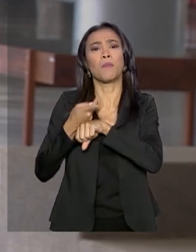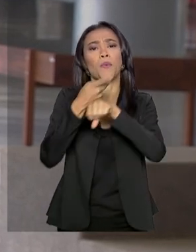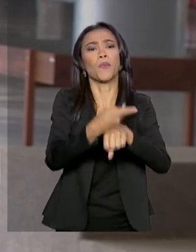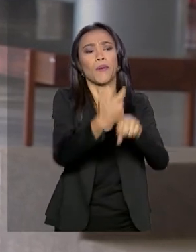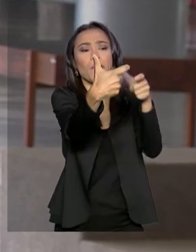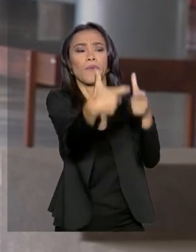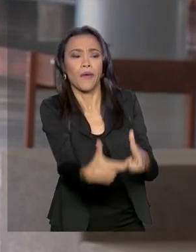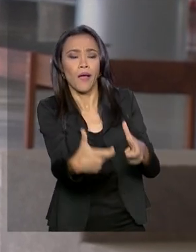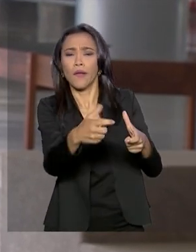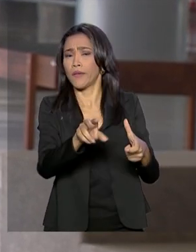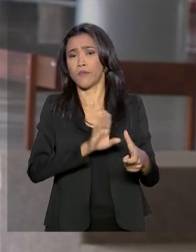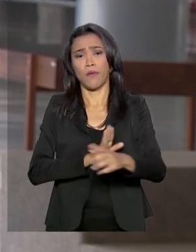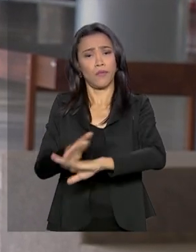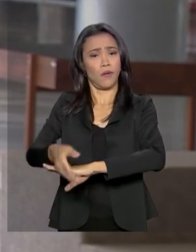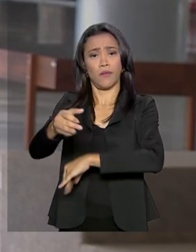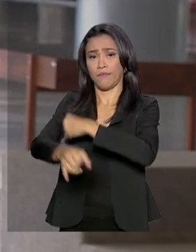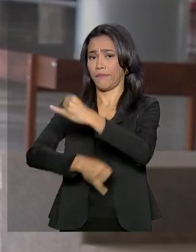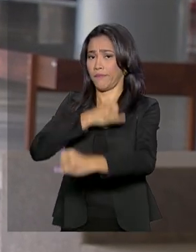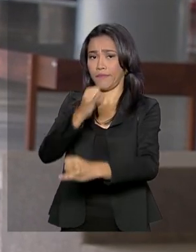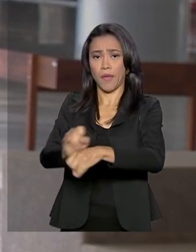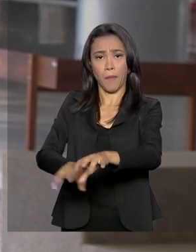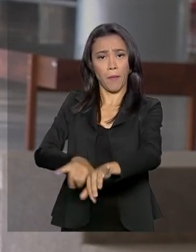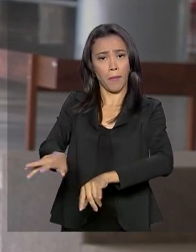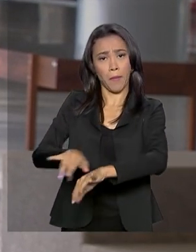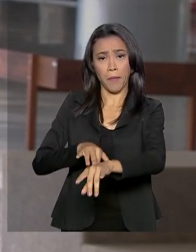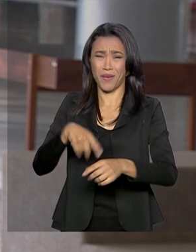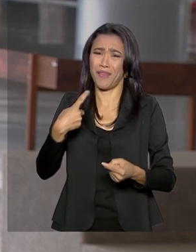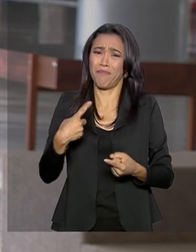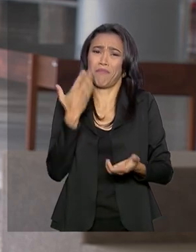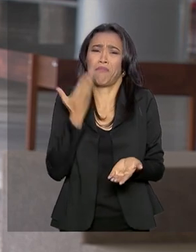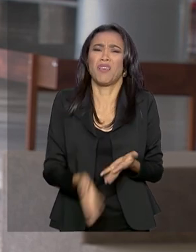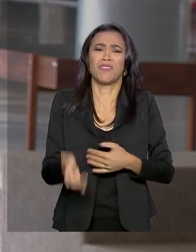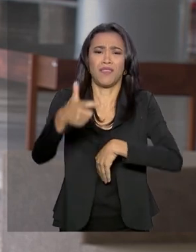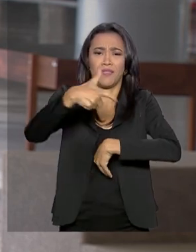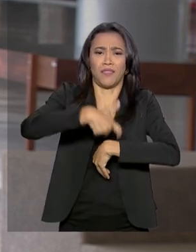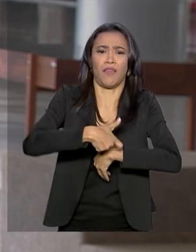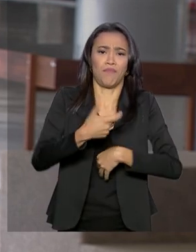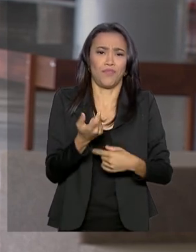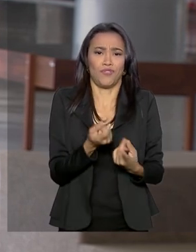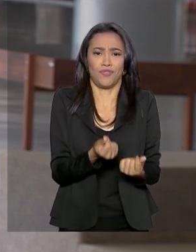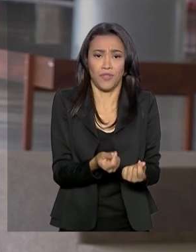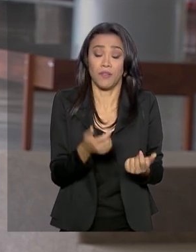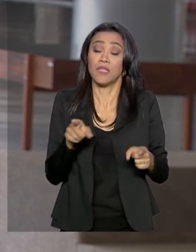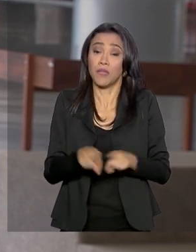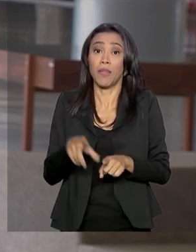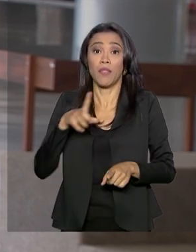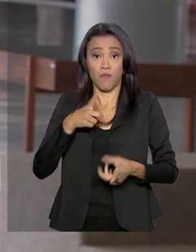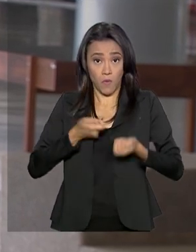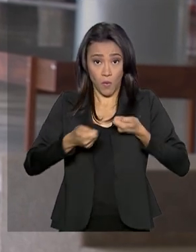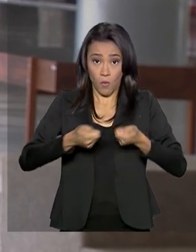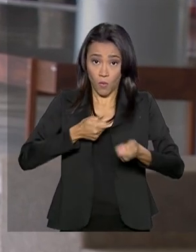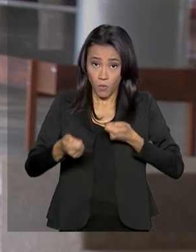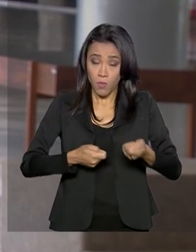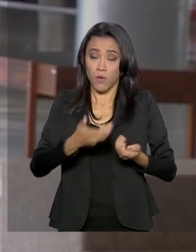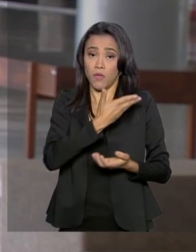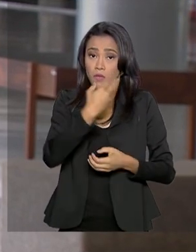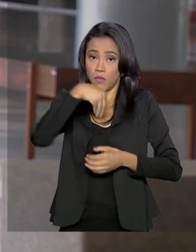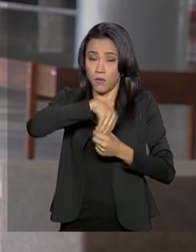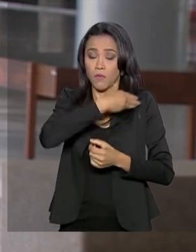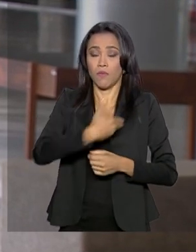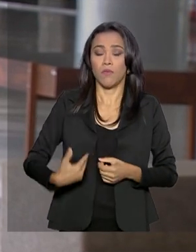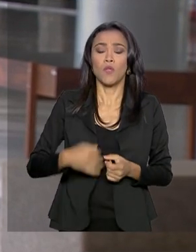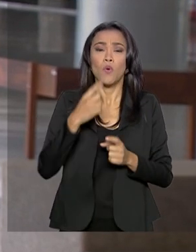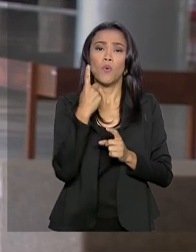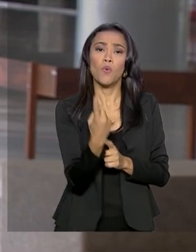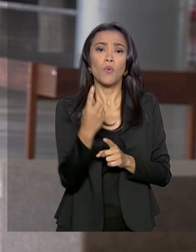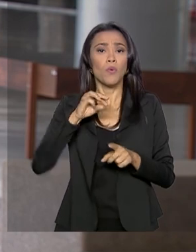públicos. O que gastava tempo e dinheiro e o governo também sai ganhando. A economia esperada é de pelo menos 1 bilhão e 600